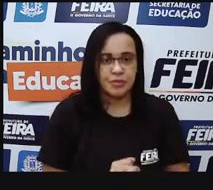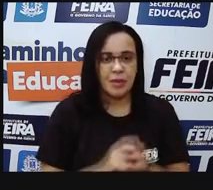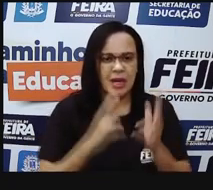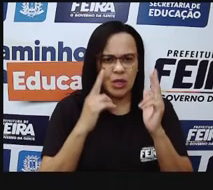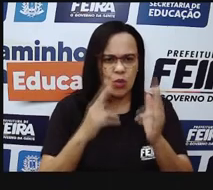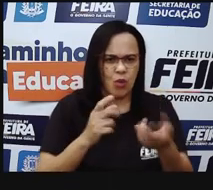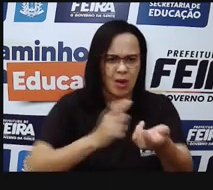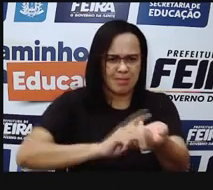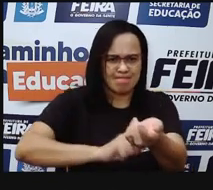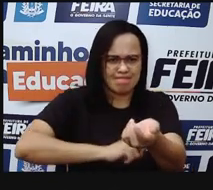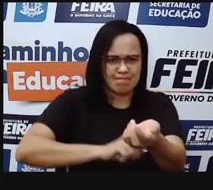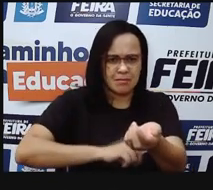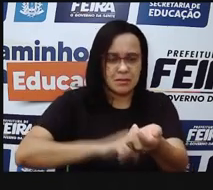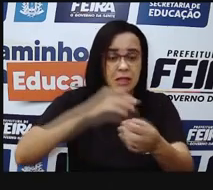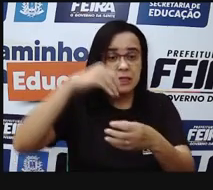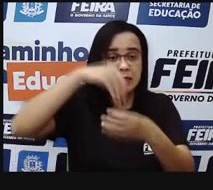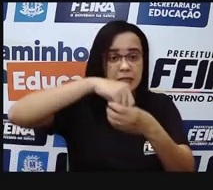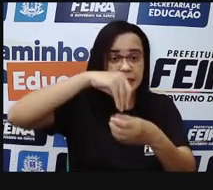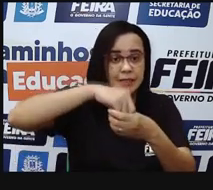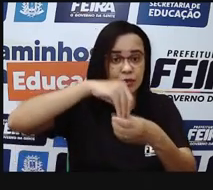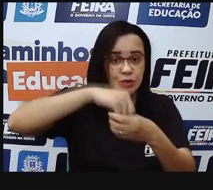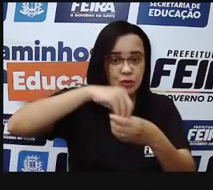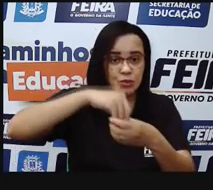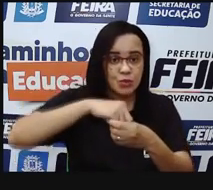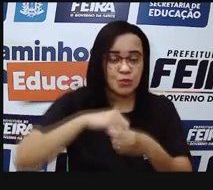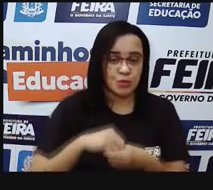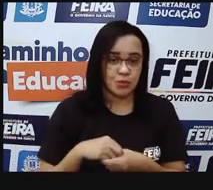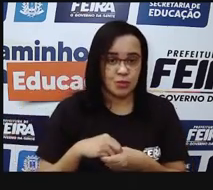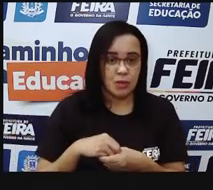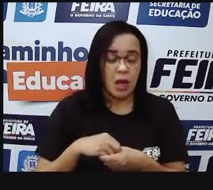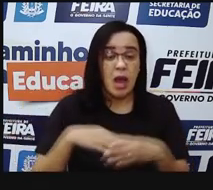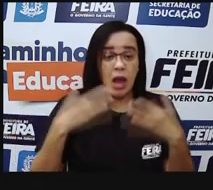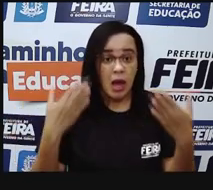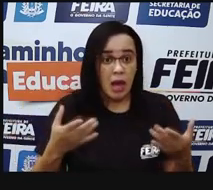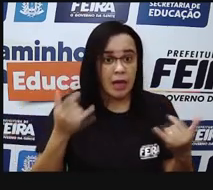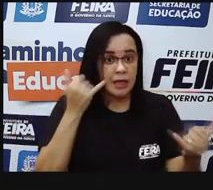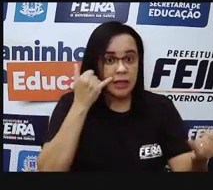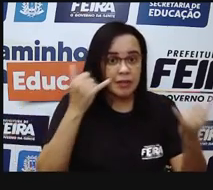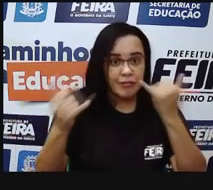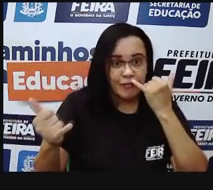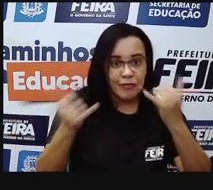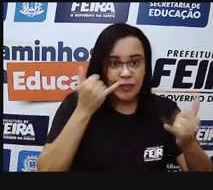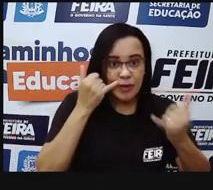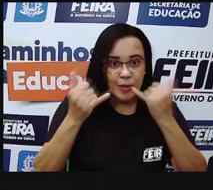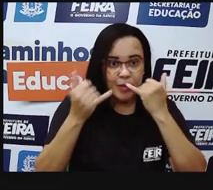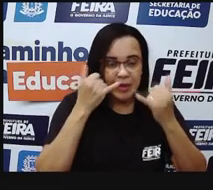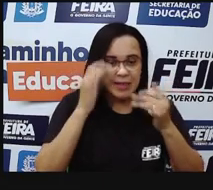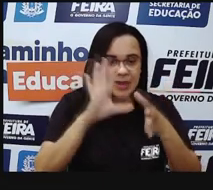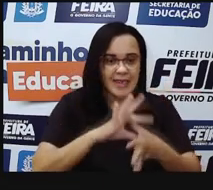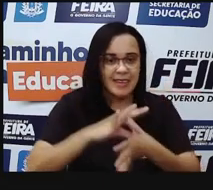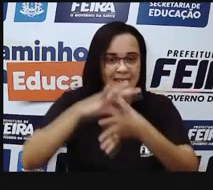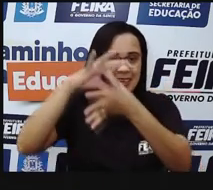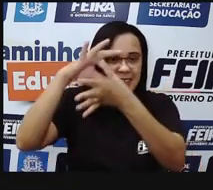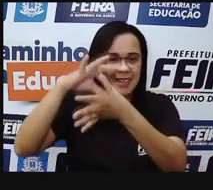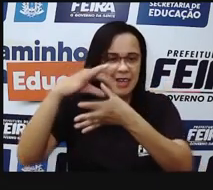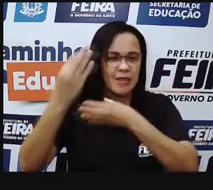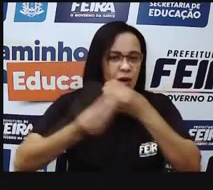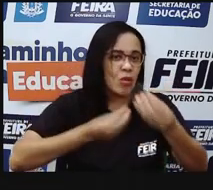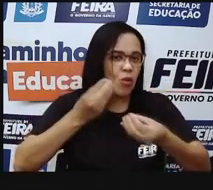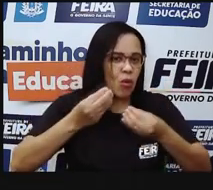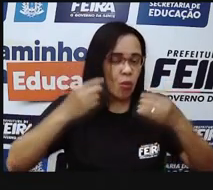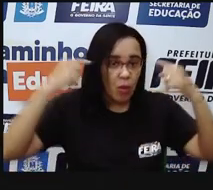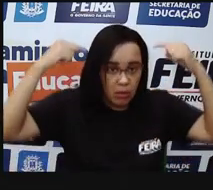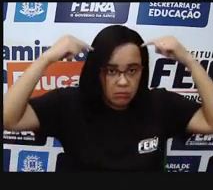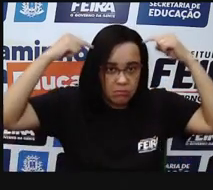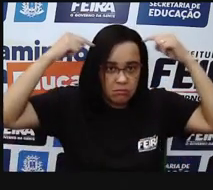que vai fazer com que haja uma informação encaminhada para o nosso cérebro. E quando chega